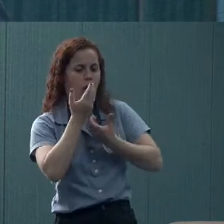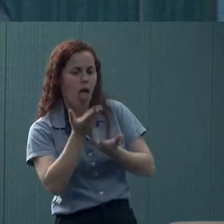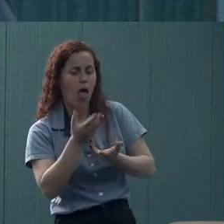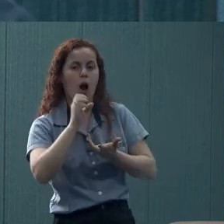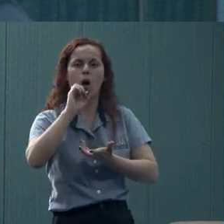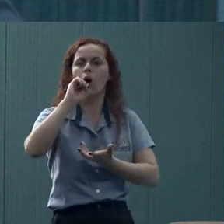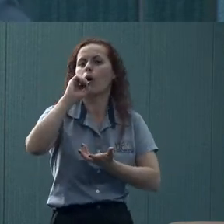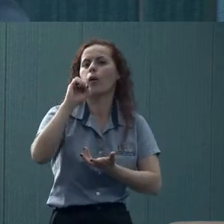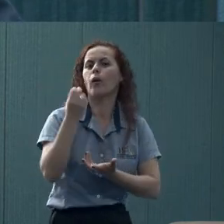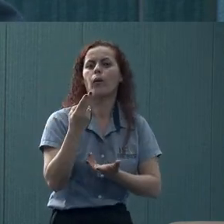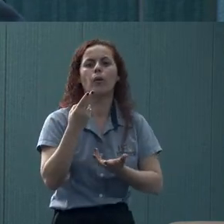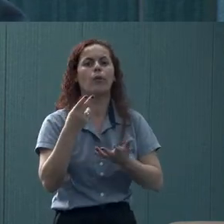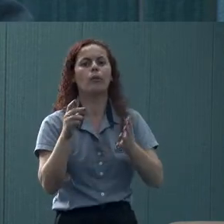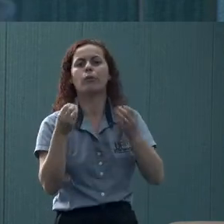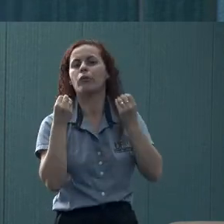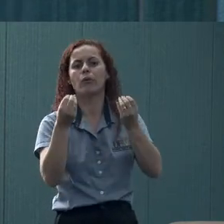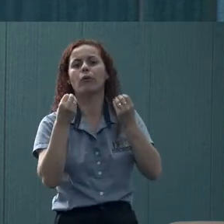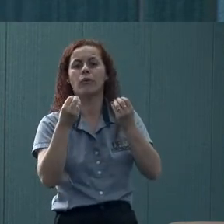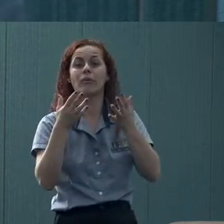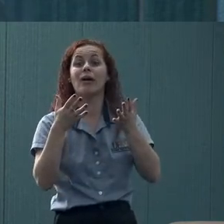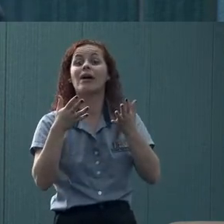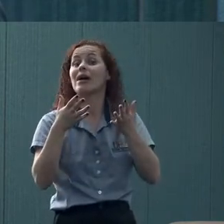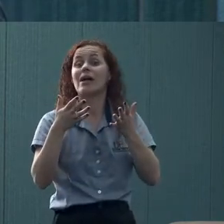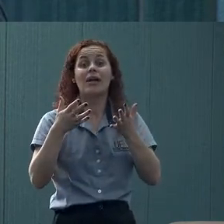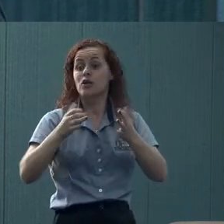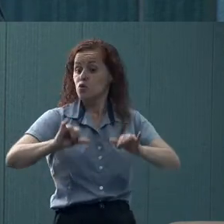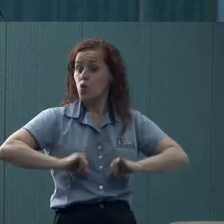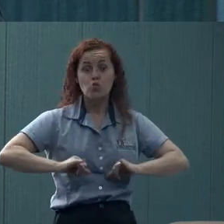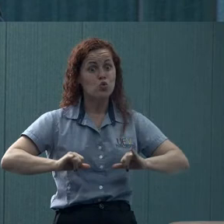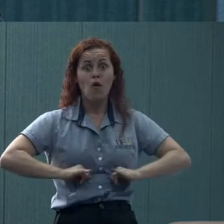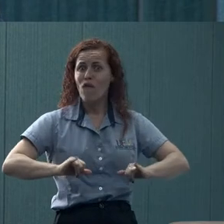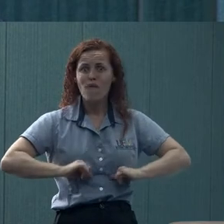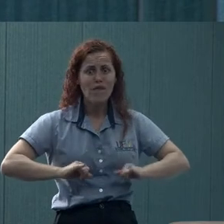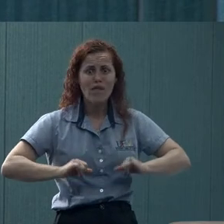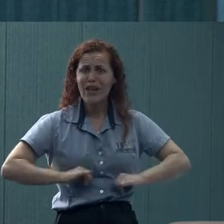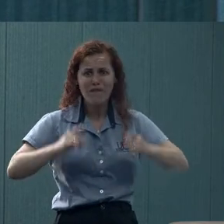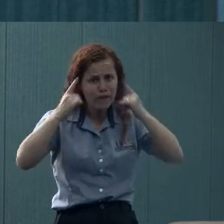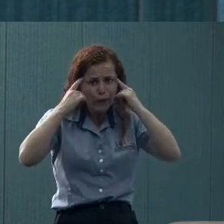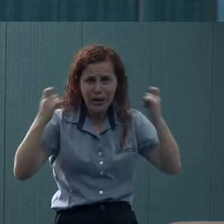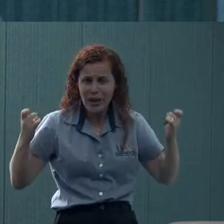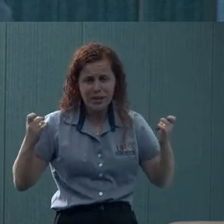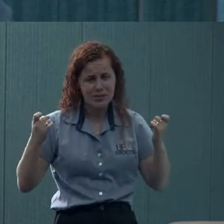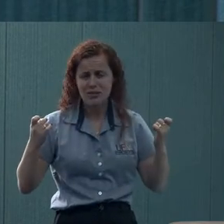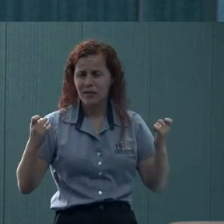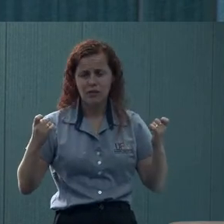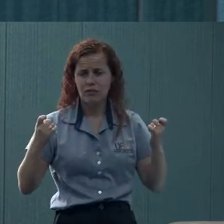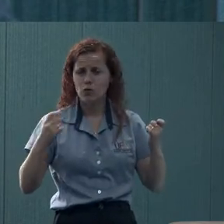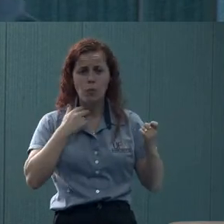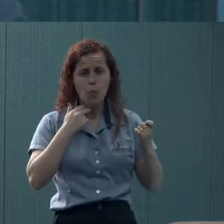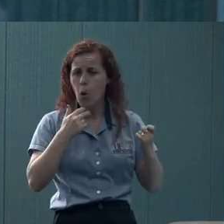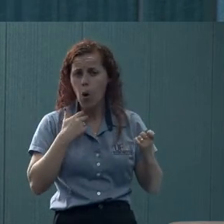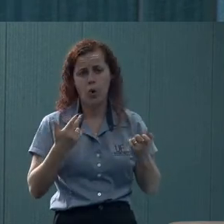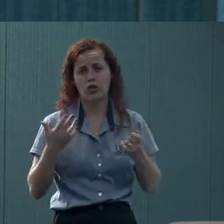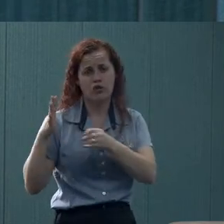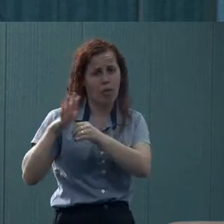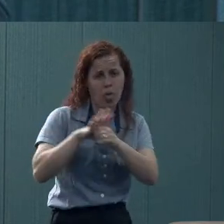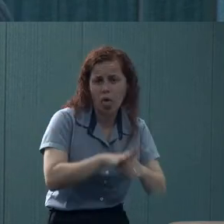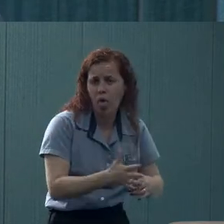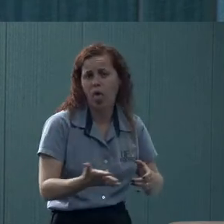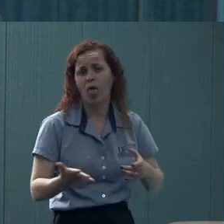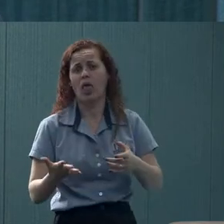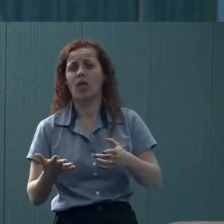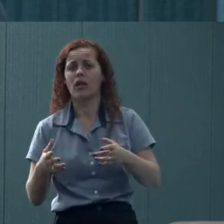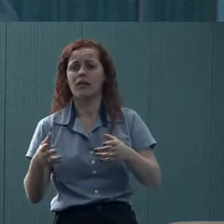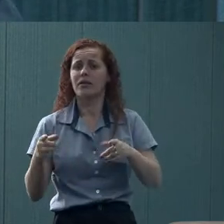ou de lidar com aquilo, é uma questão dela não sofrer esse tipo de violência, ou de agressão, ou de discriminação,